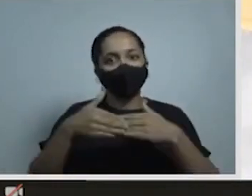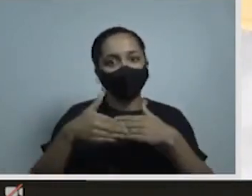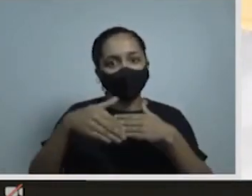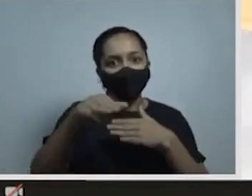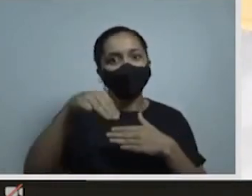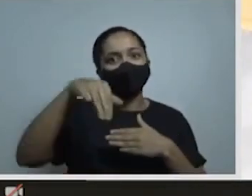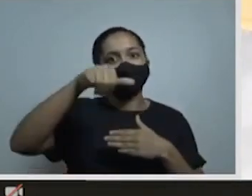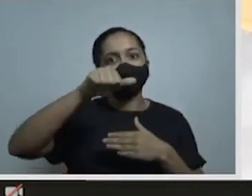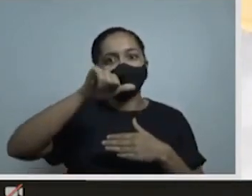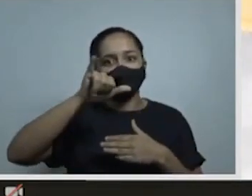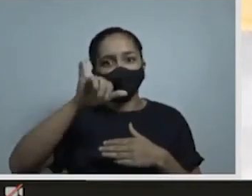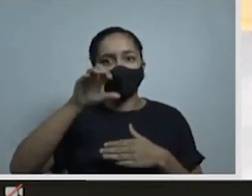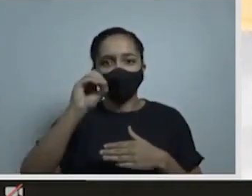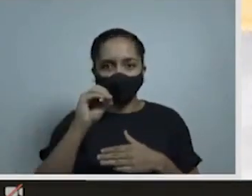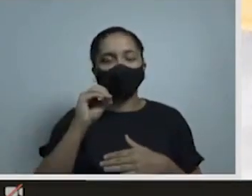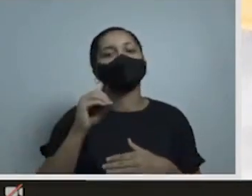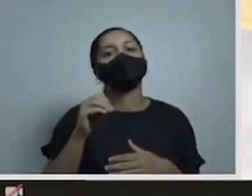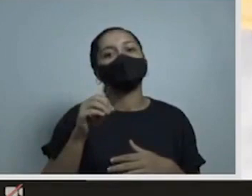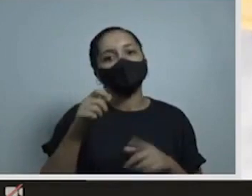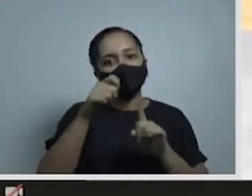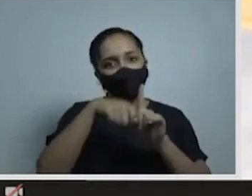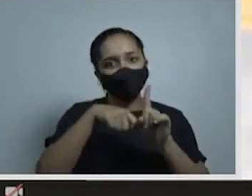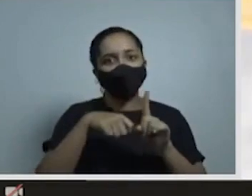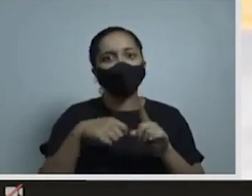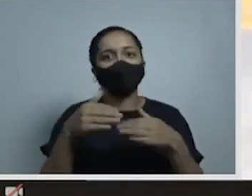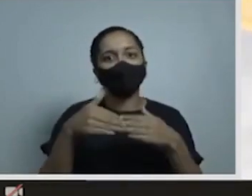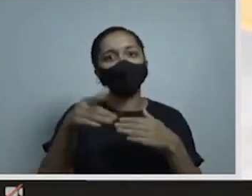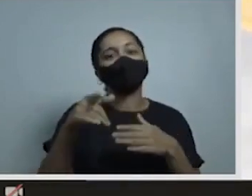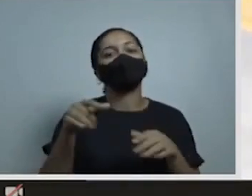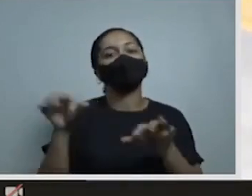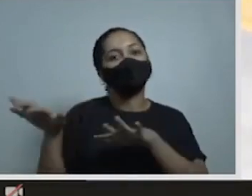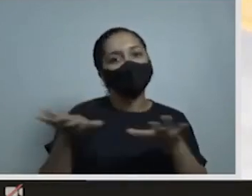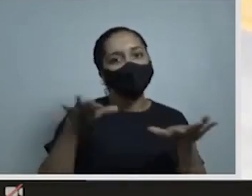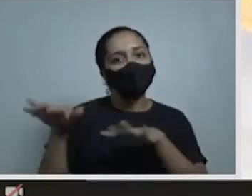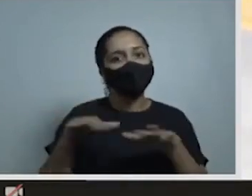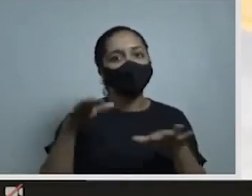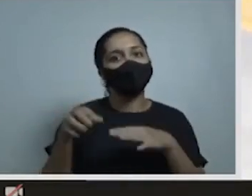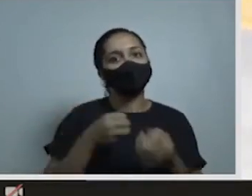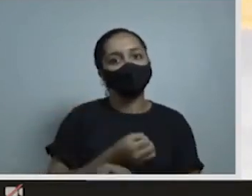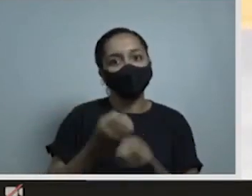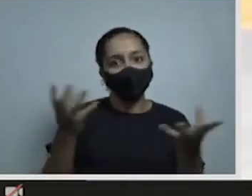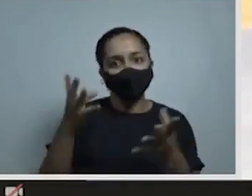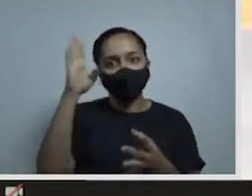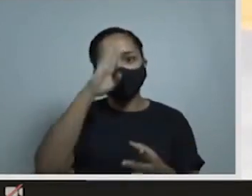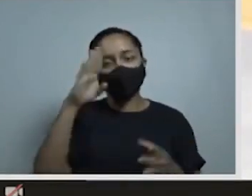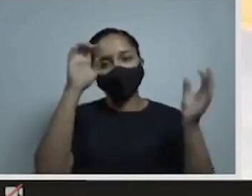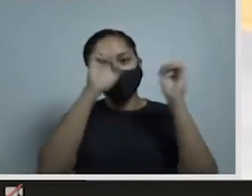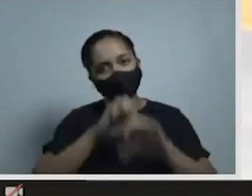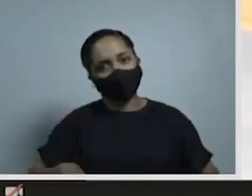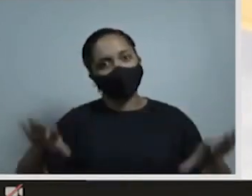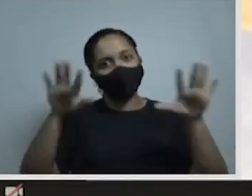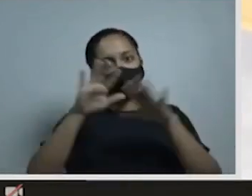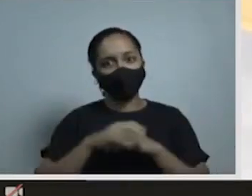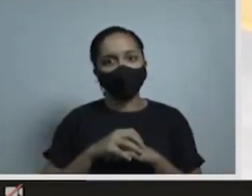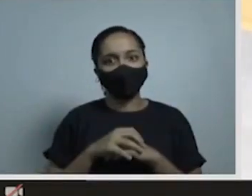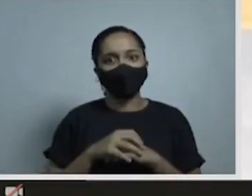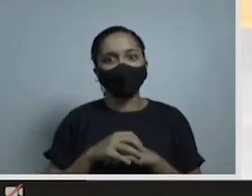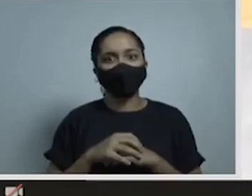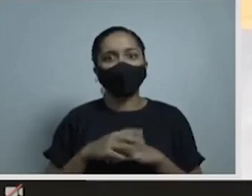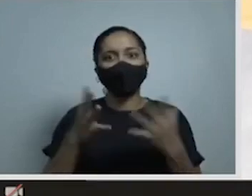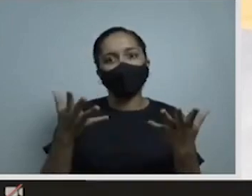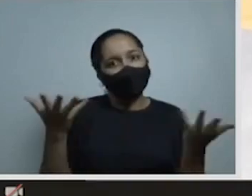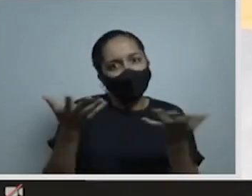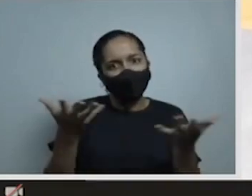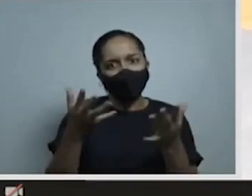para iniciar a produção no Brasil. Isso não é uma coisa que começa agora. São trabalhos de sete meses.